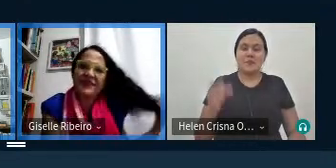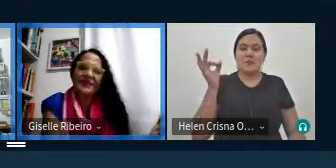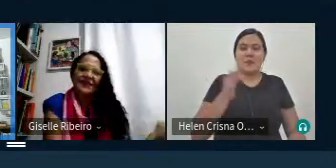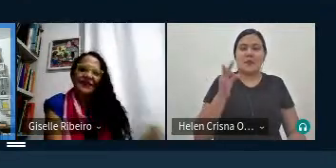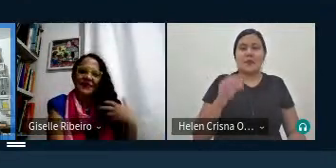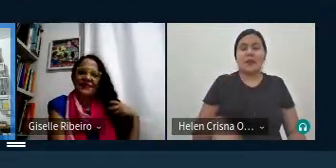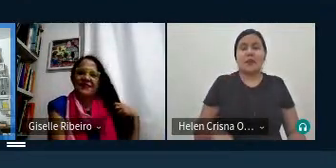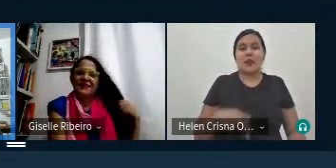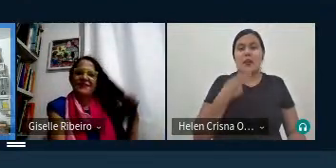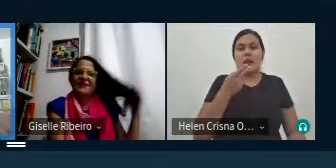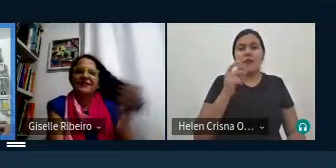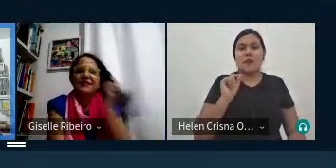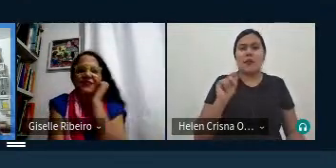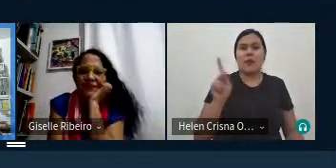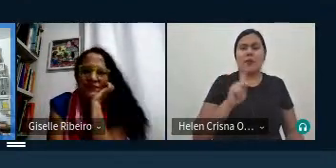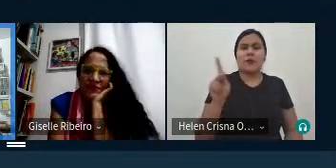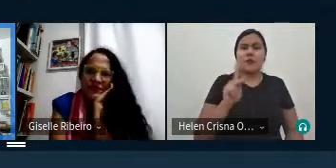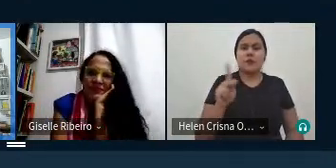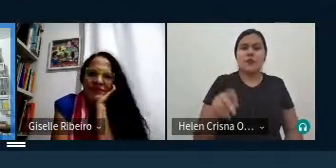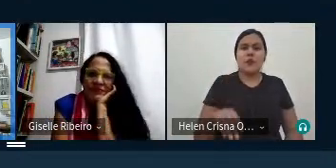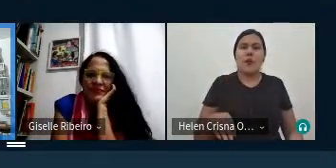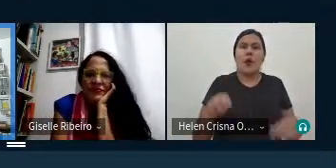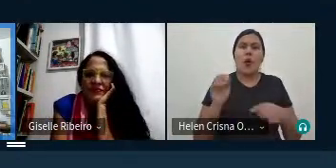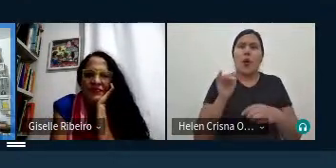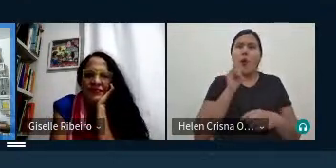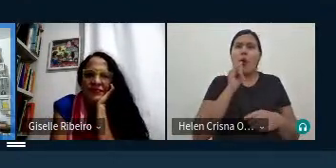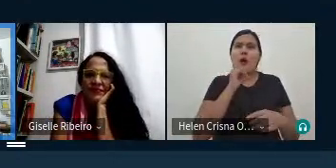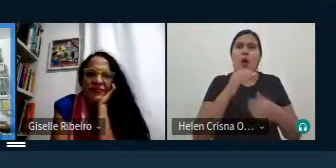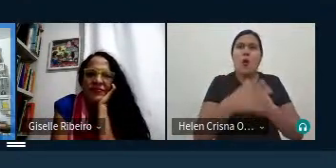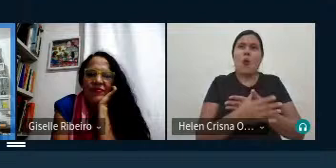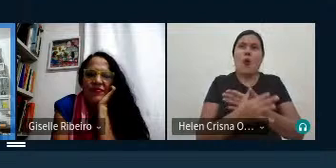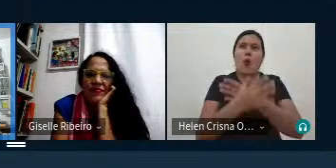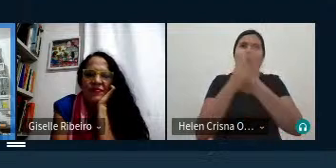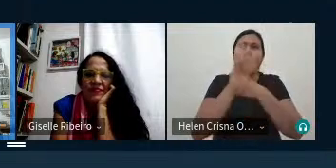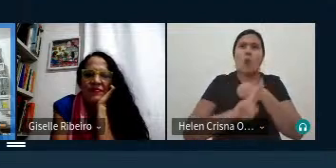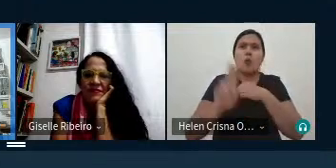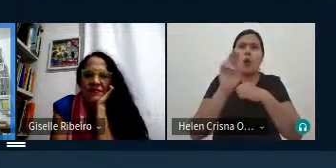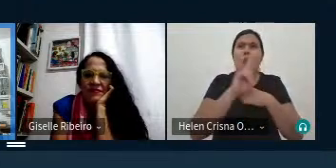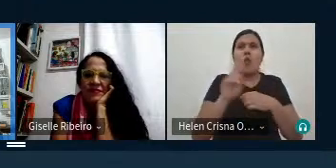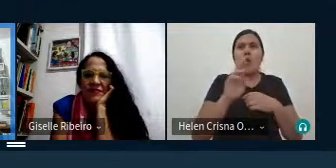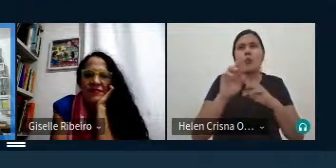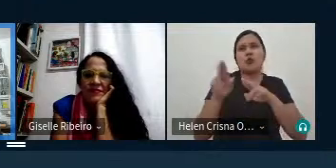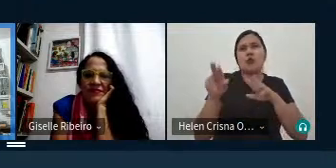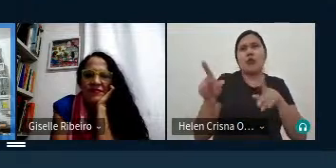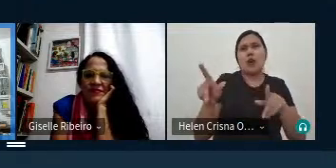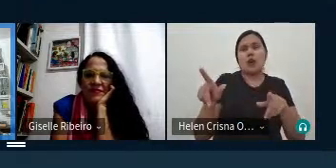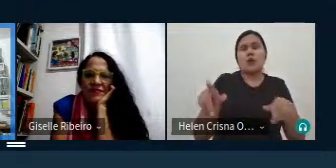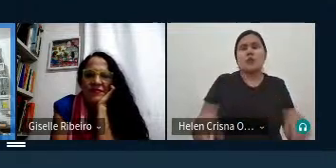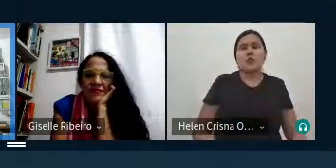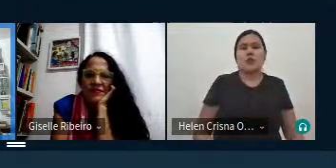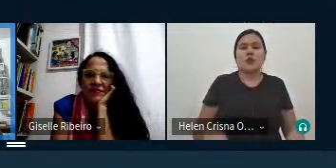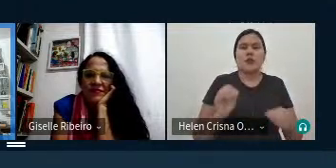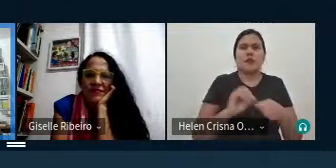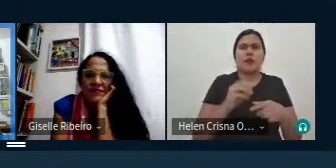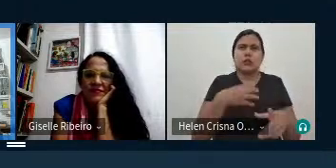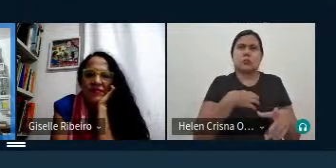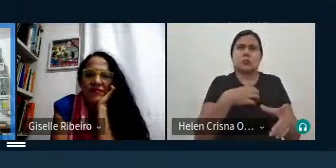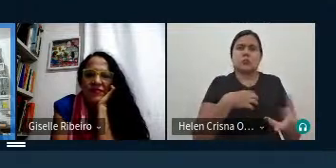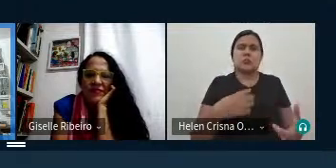ela faz ela faz assim professor você citou um exemplo do pássaro de usar um nome diferente do original mas que faça mais sentido